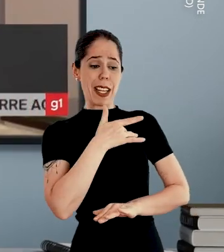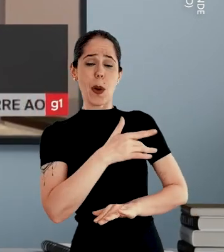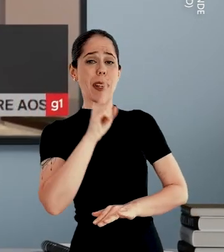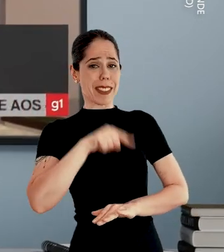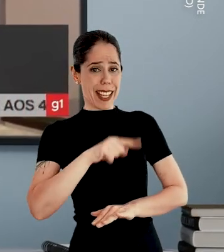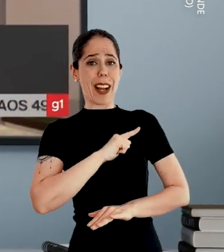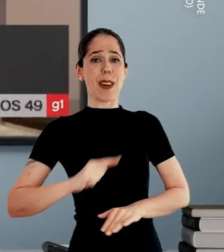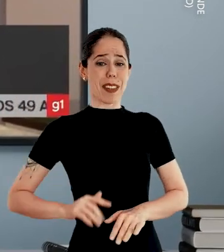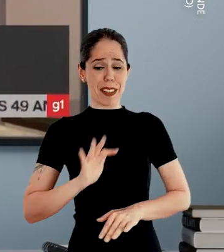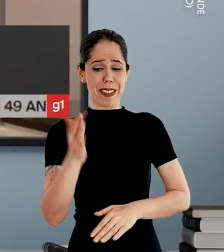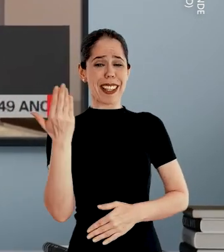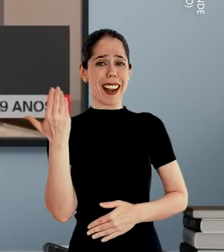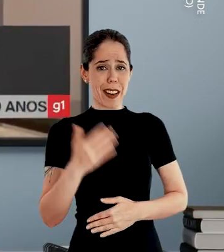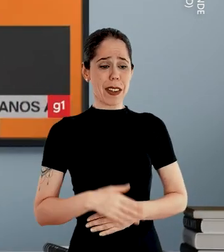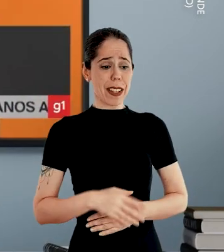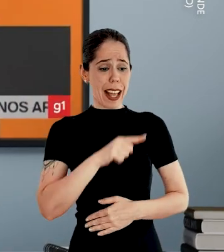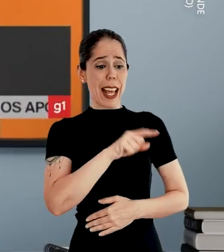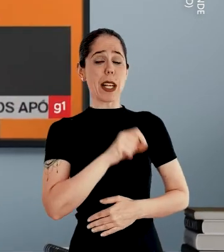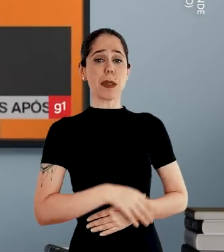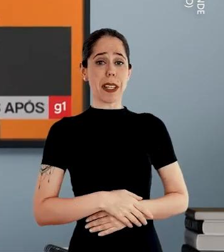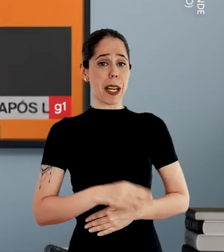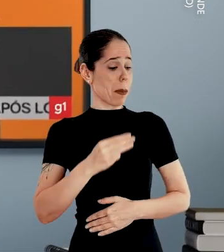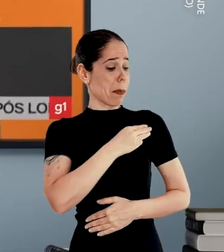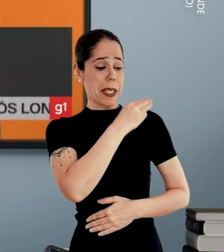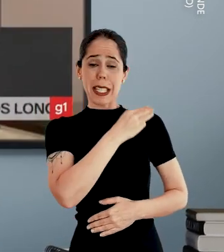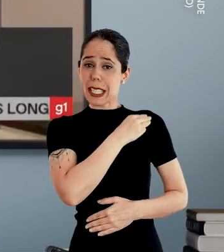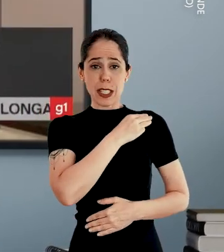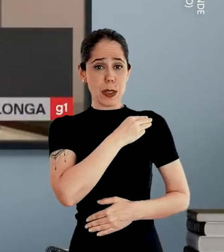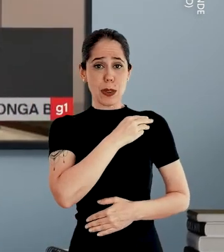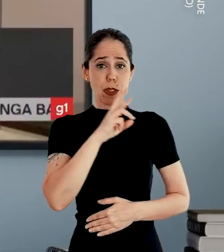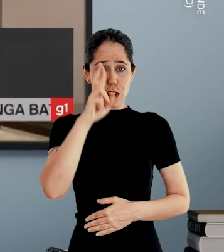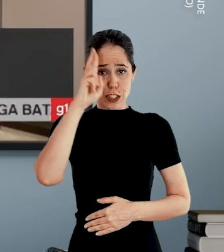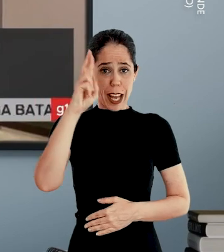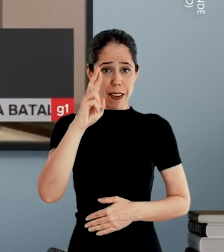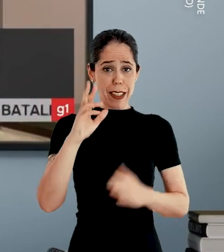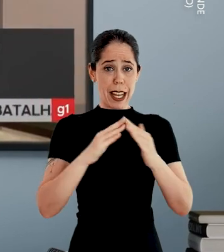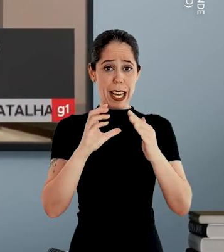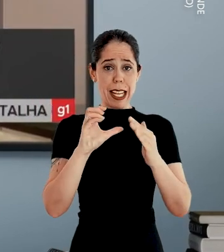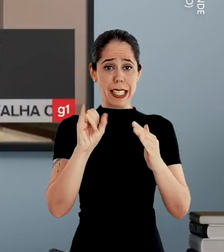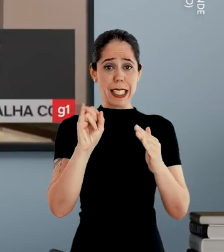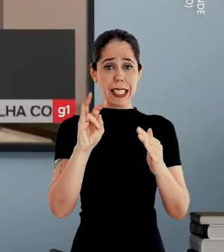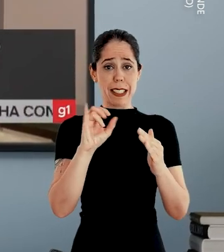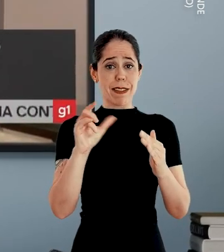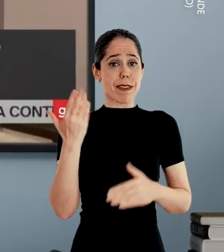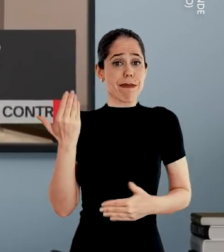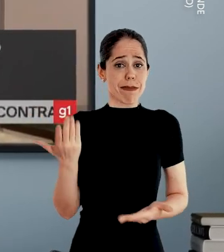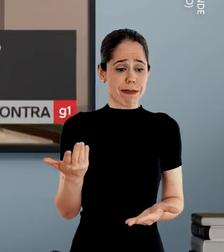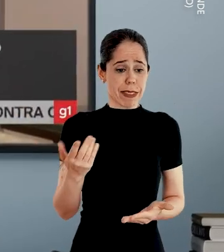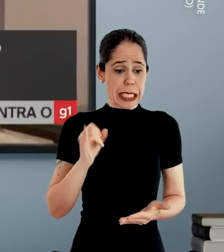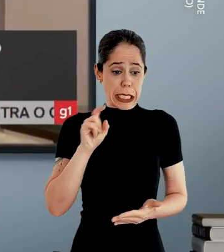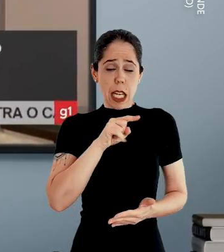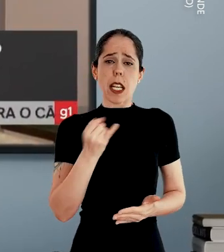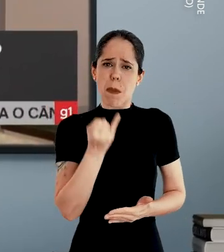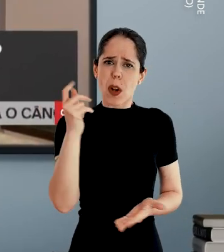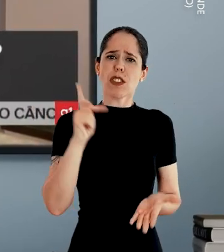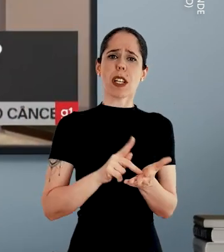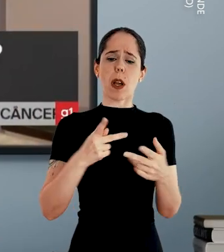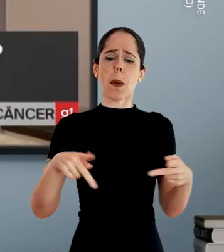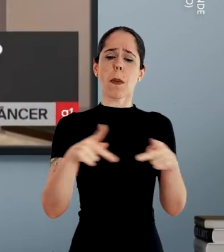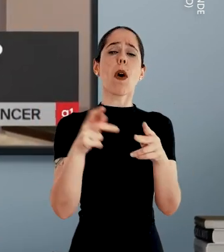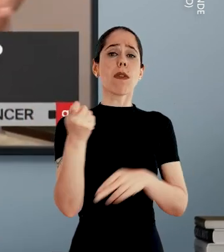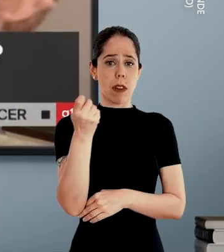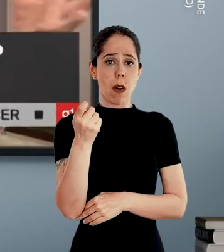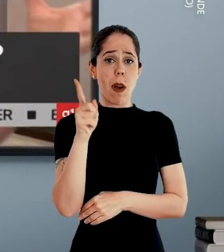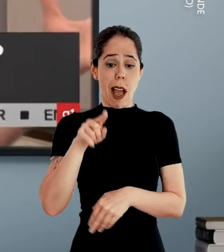Lorenzoni era o governo federal. Ele foi ministro-chefe da Casa Civil. Quer dizer, se ele realmente se importasse com os